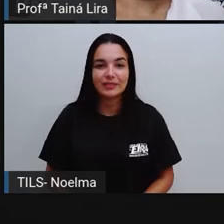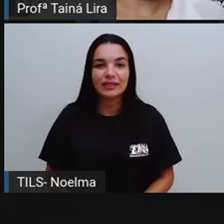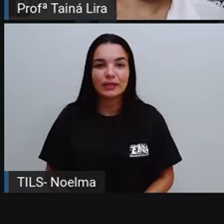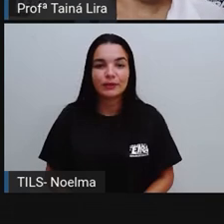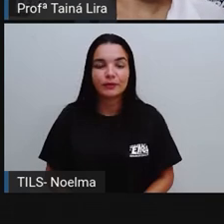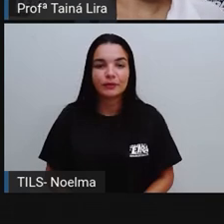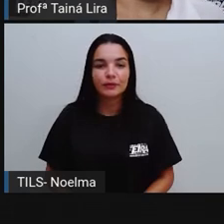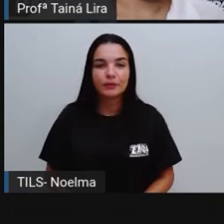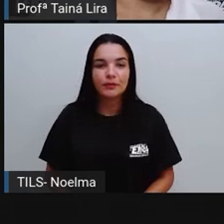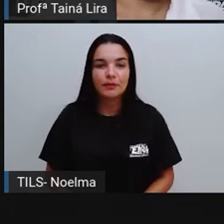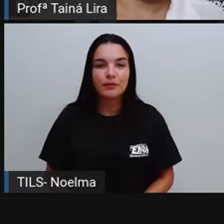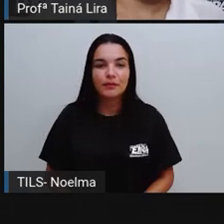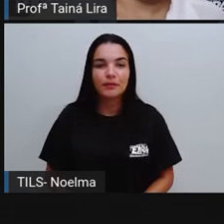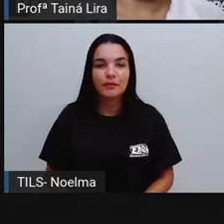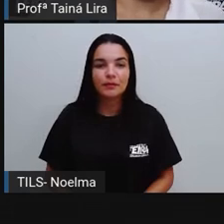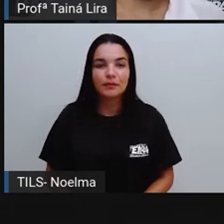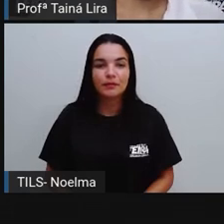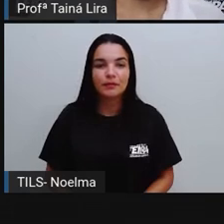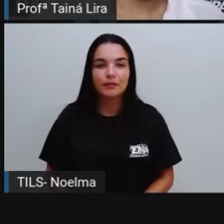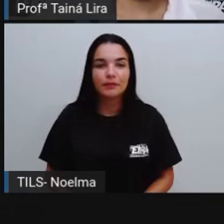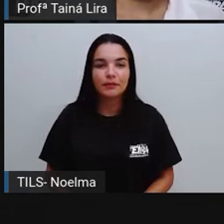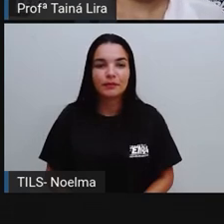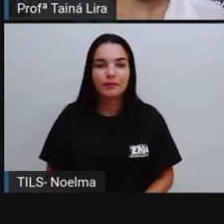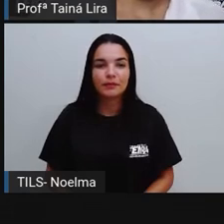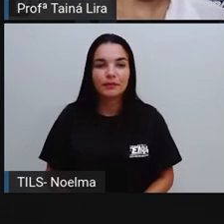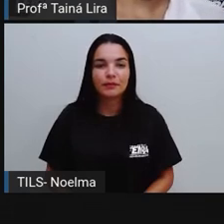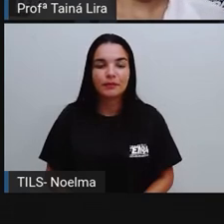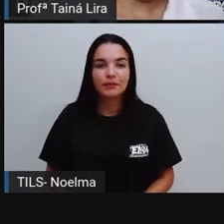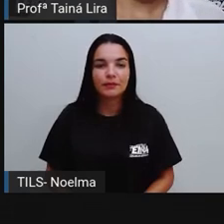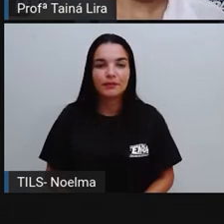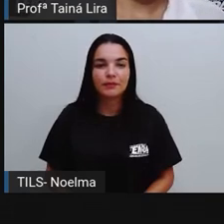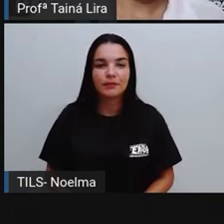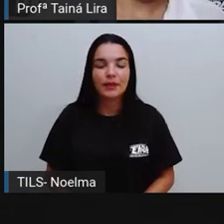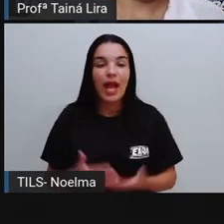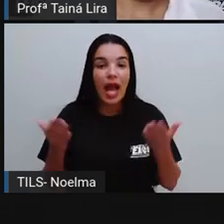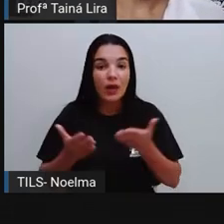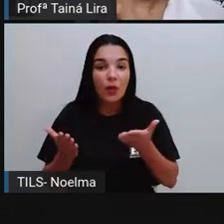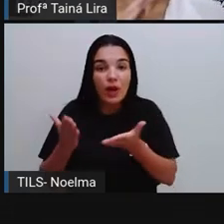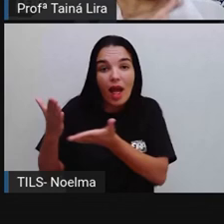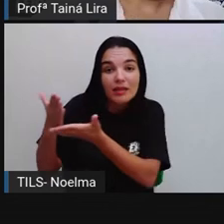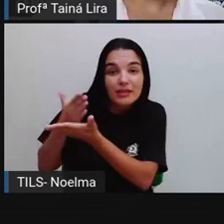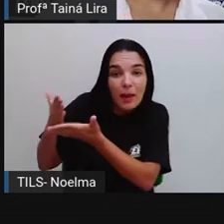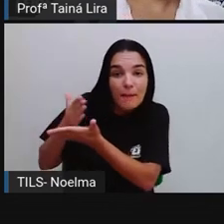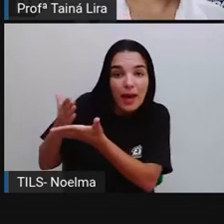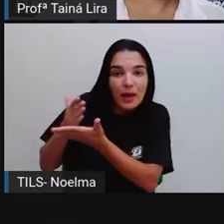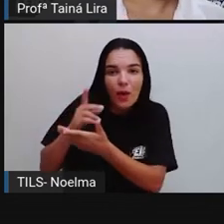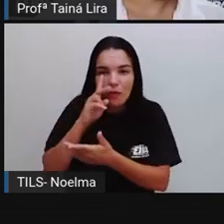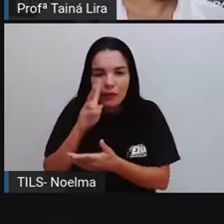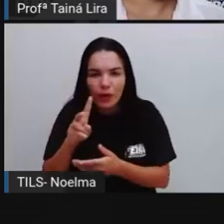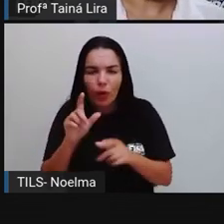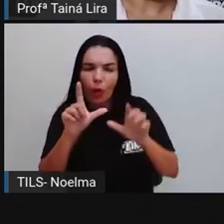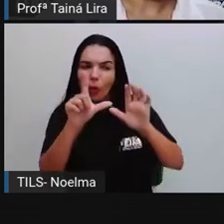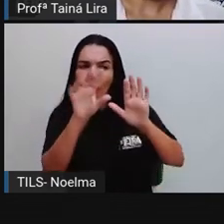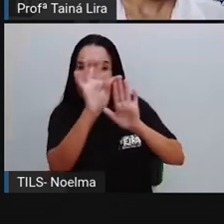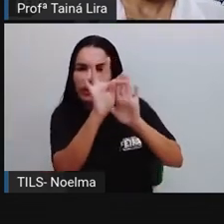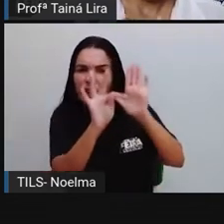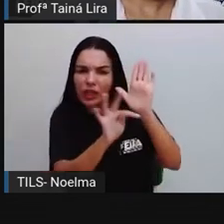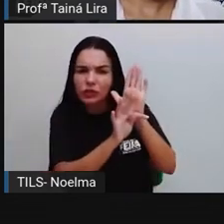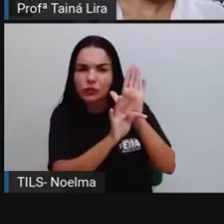Então, Vamos lá, Segundo ano, Olha lá, A PRO separou, Ó, Lá daquele texto, Tá?